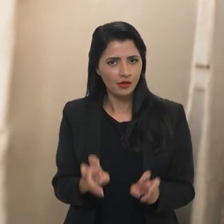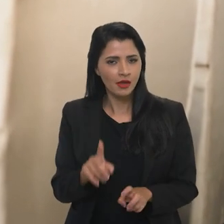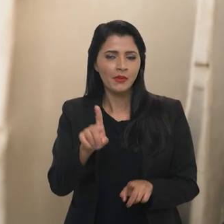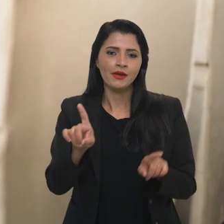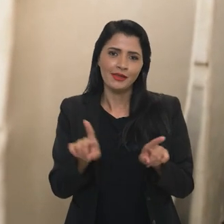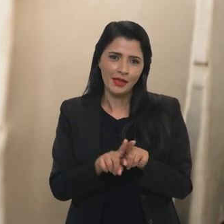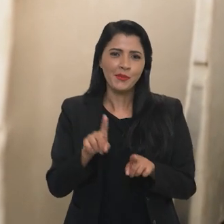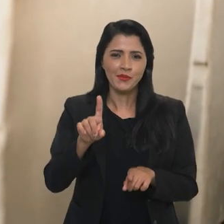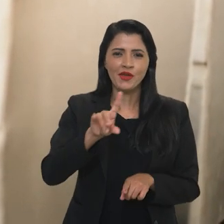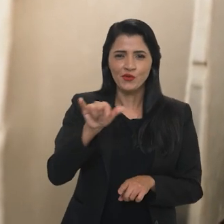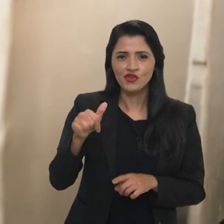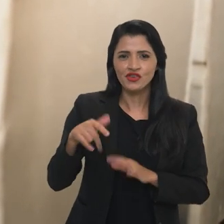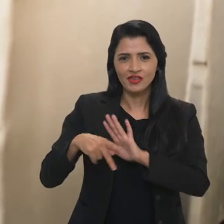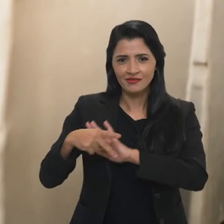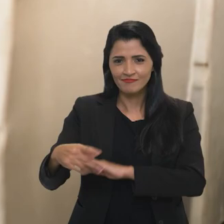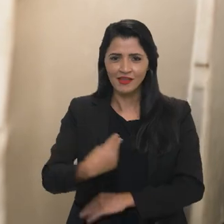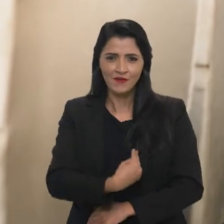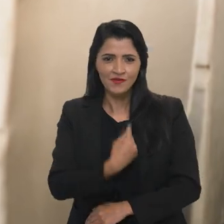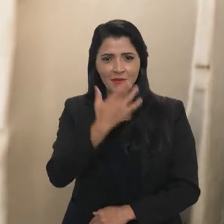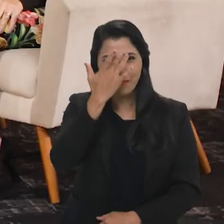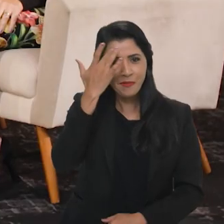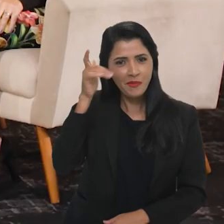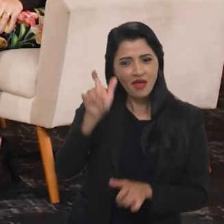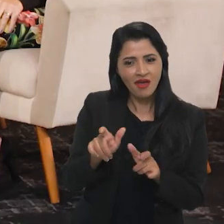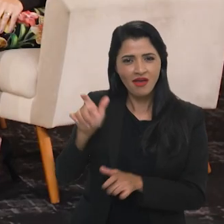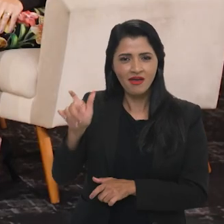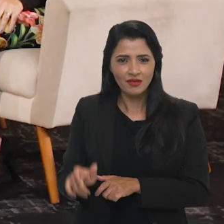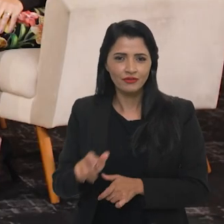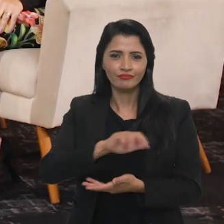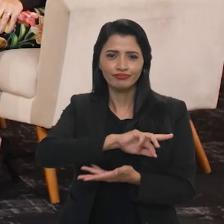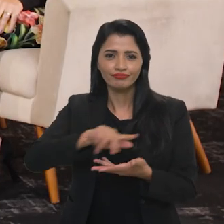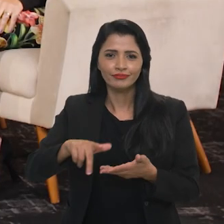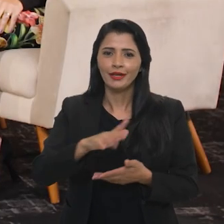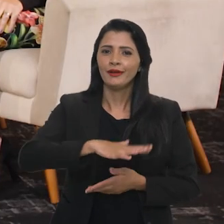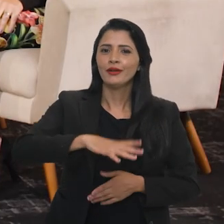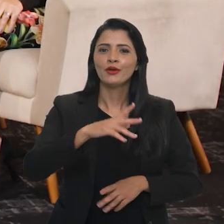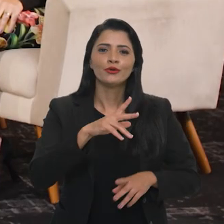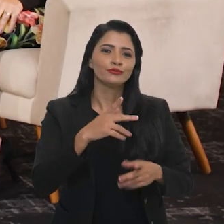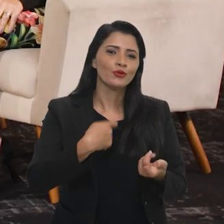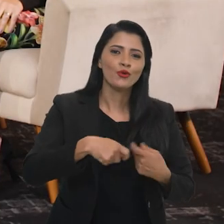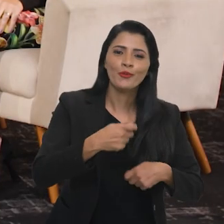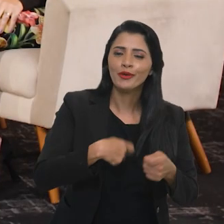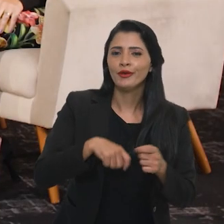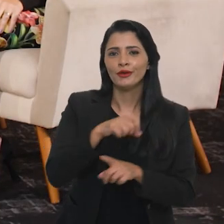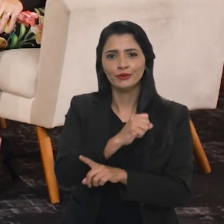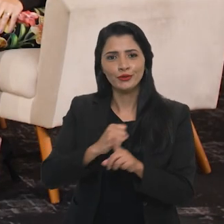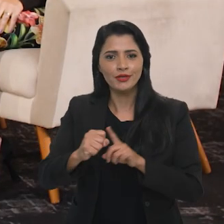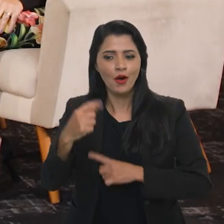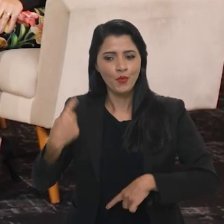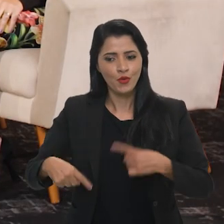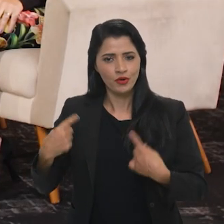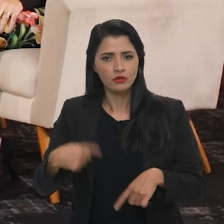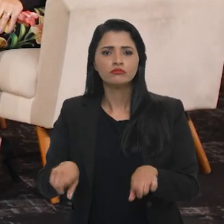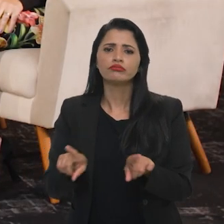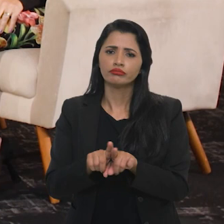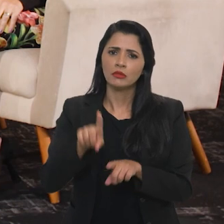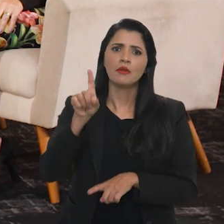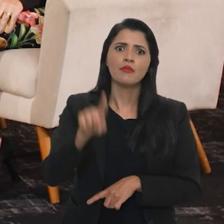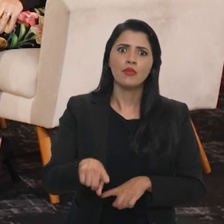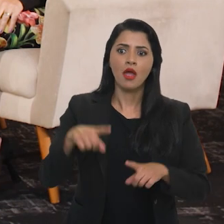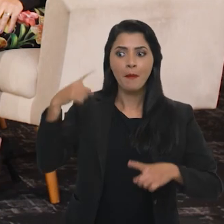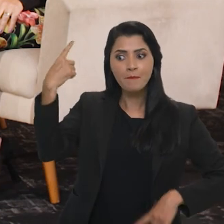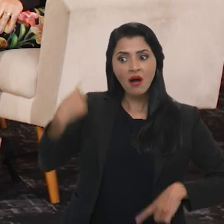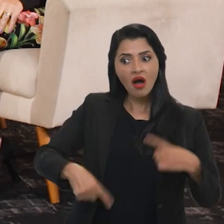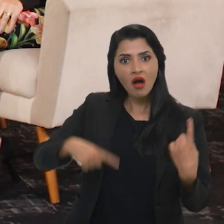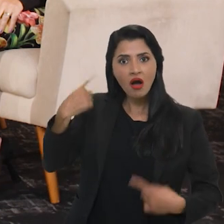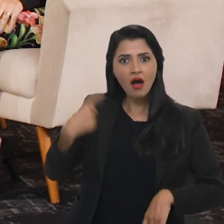não só a importância no tema no dia a dia das pessoas, na questão de tudo, da economia, na questão social, na questão política, como também é